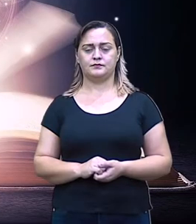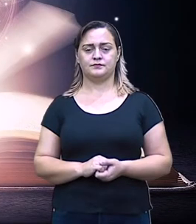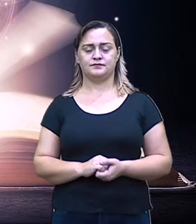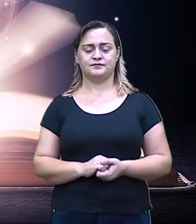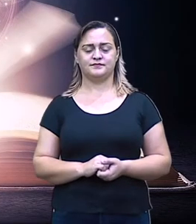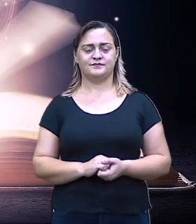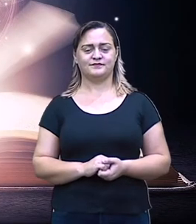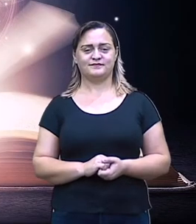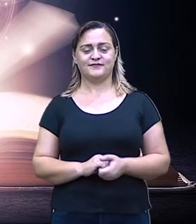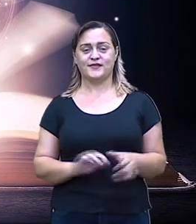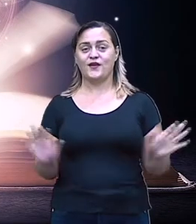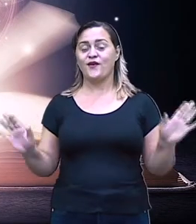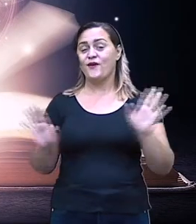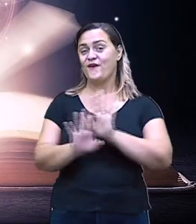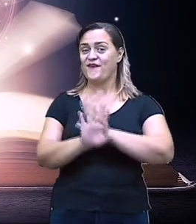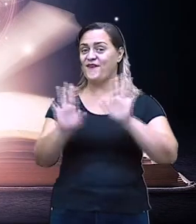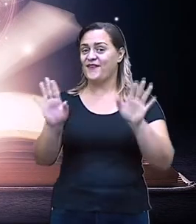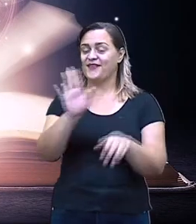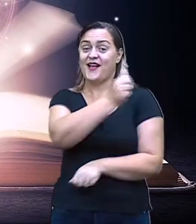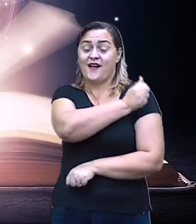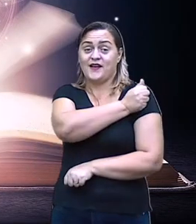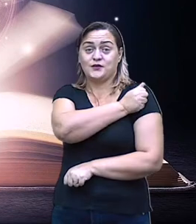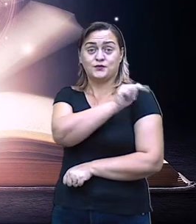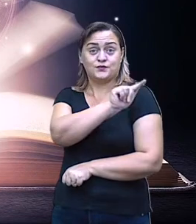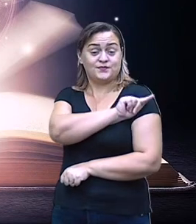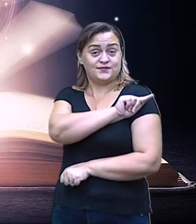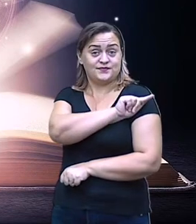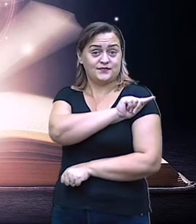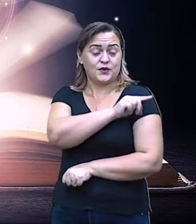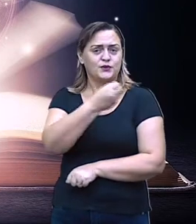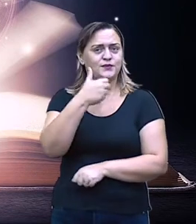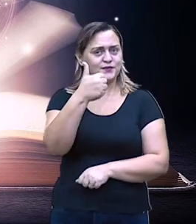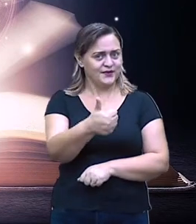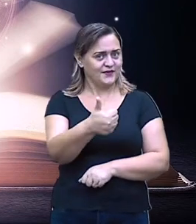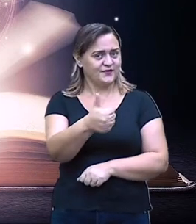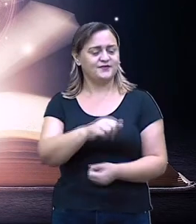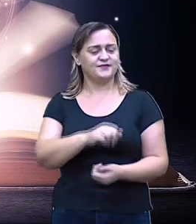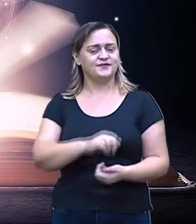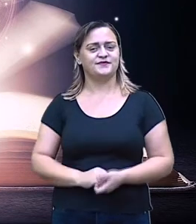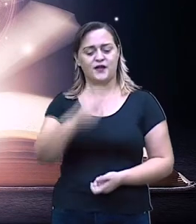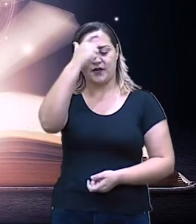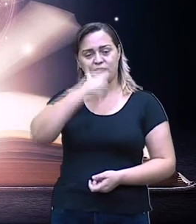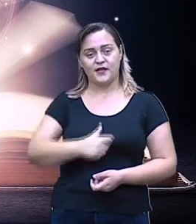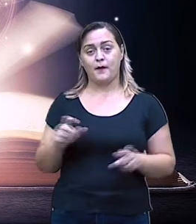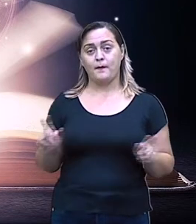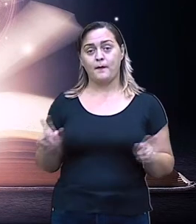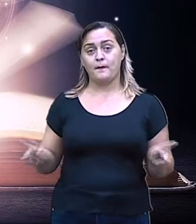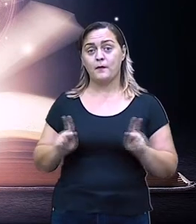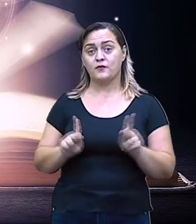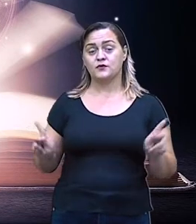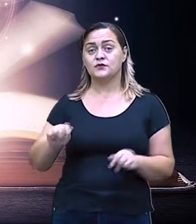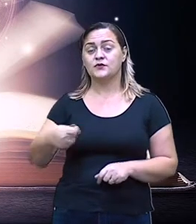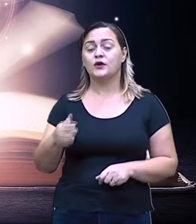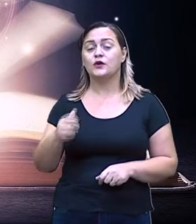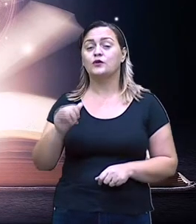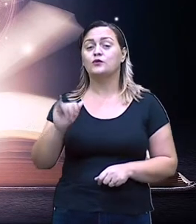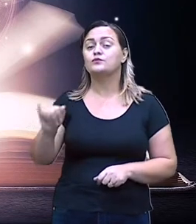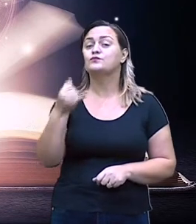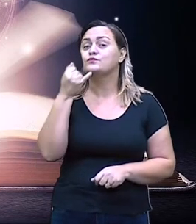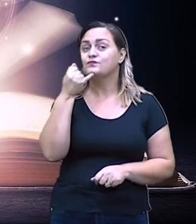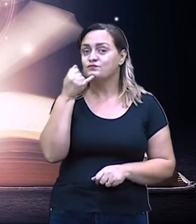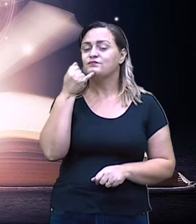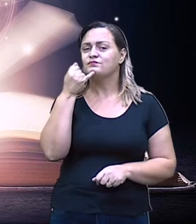Olá turma do sétimo ano, tudo bem? Eu sou a professora Juliana e por aqui,